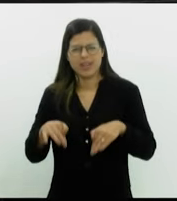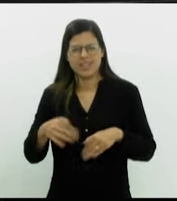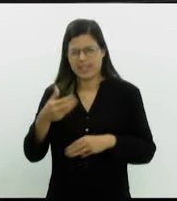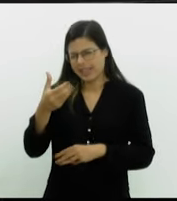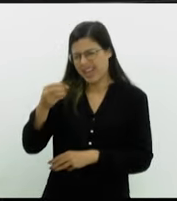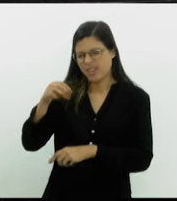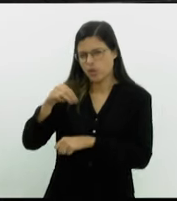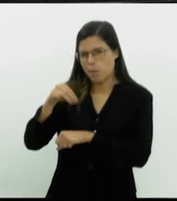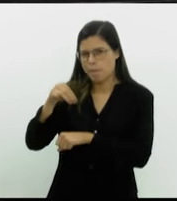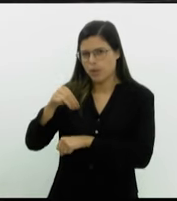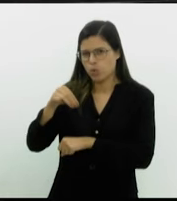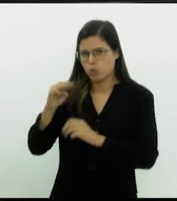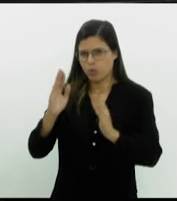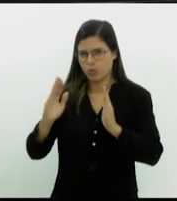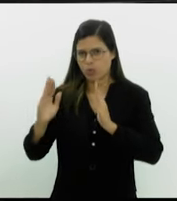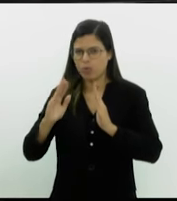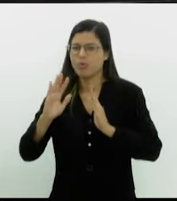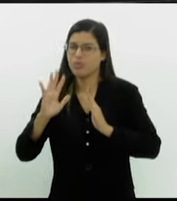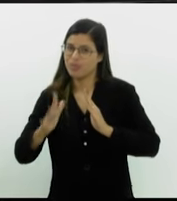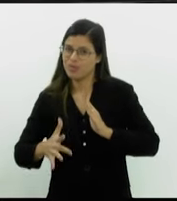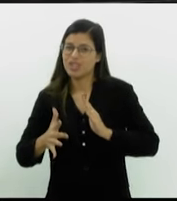minutos, que já passei um,